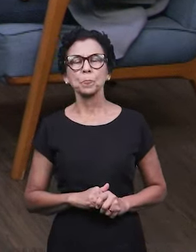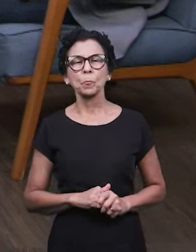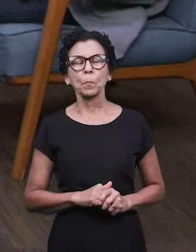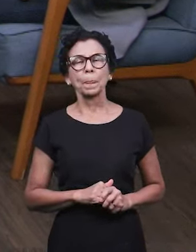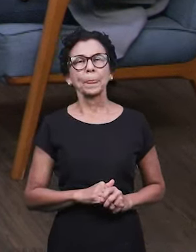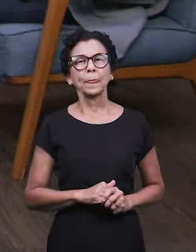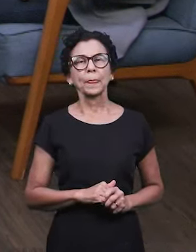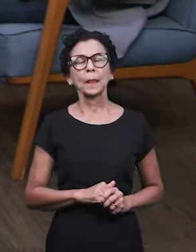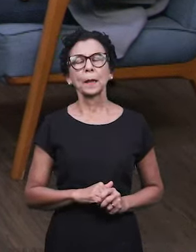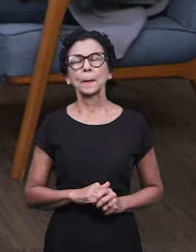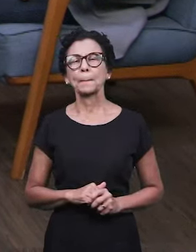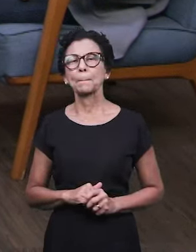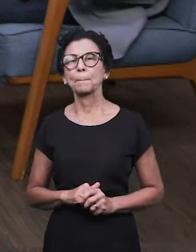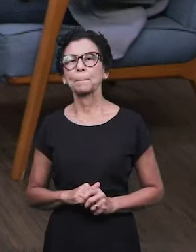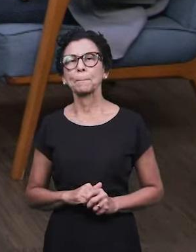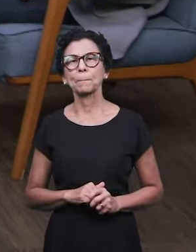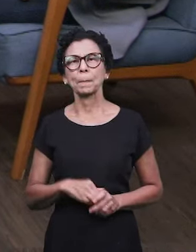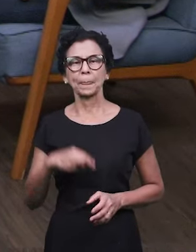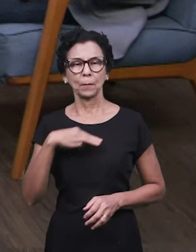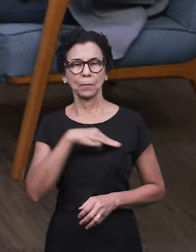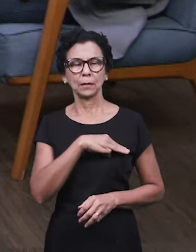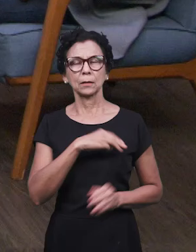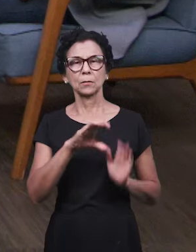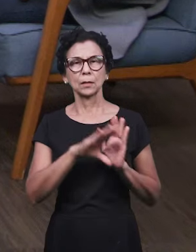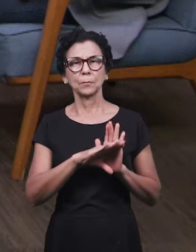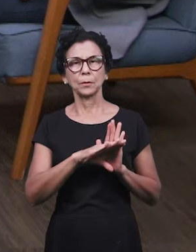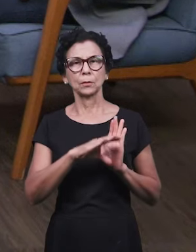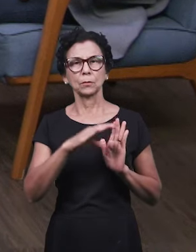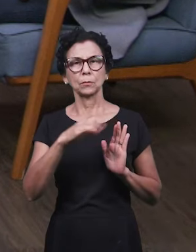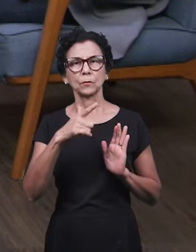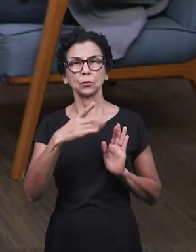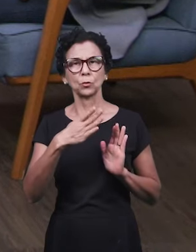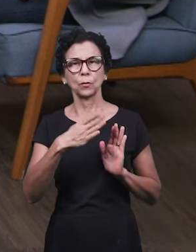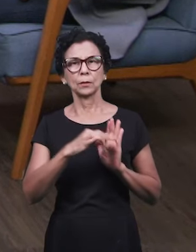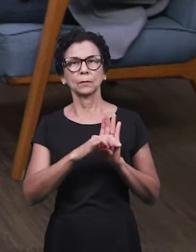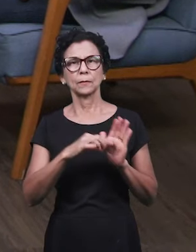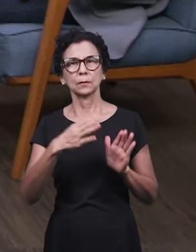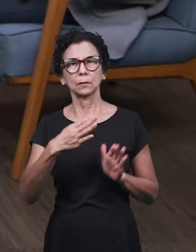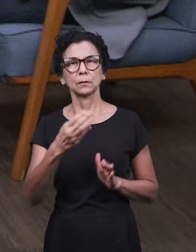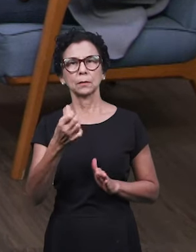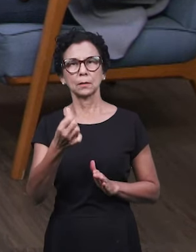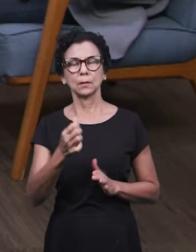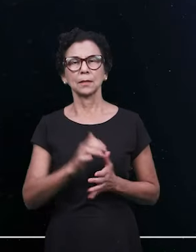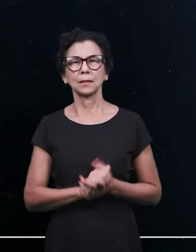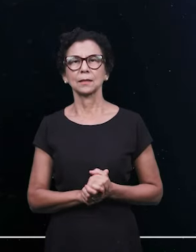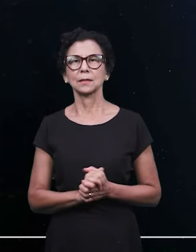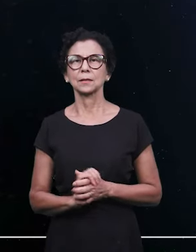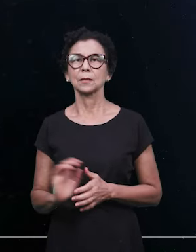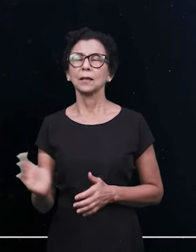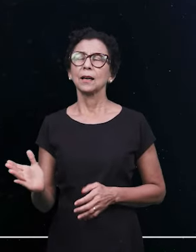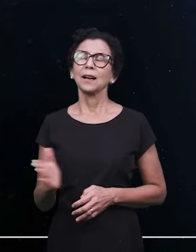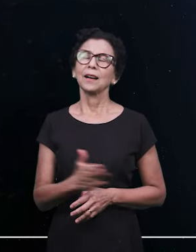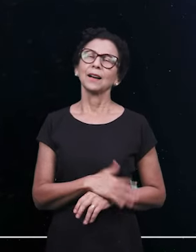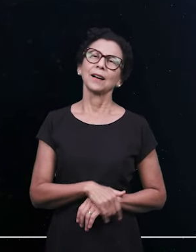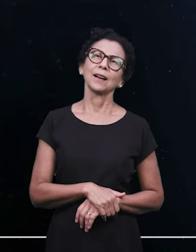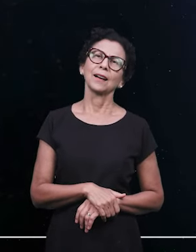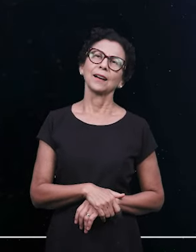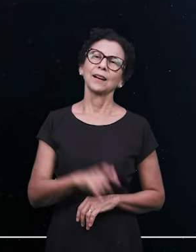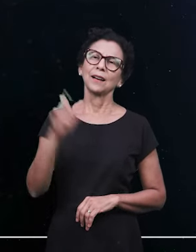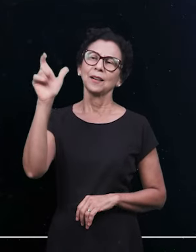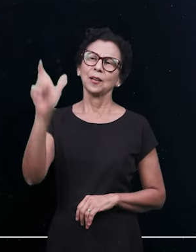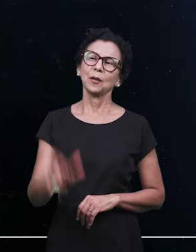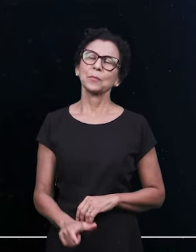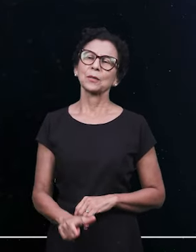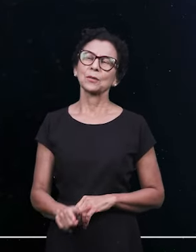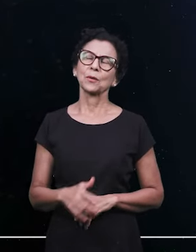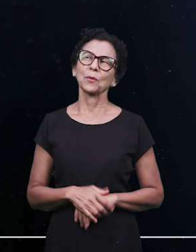para a vida do homem. Mateus capítulo 24 verso 46 é uma bem-aventurança que diz assim, bem-aventurado